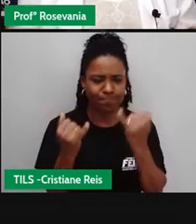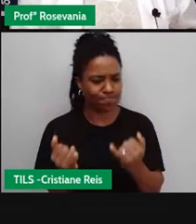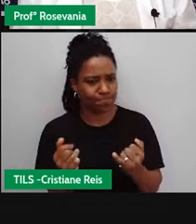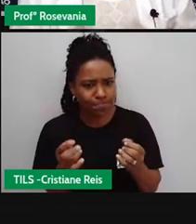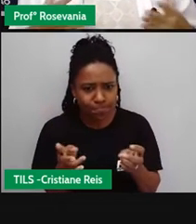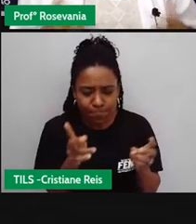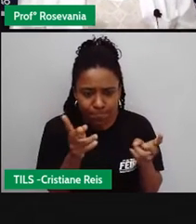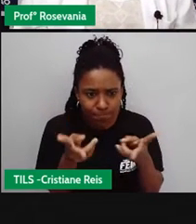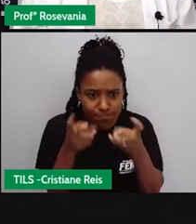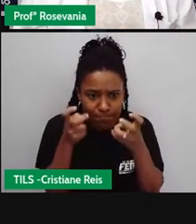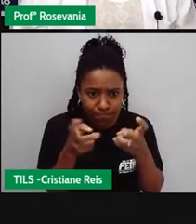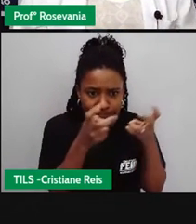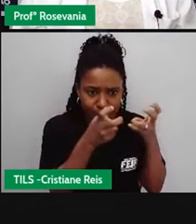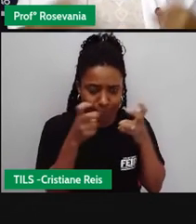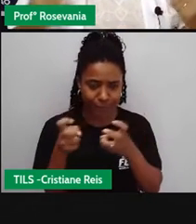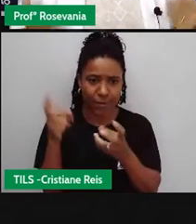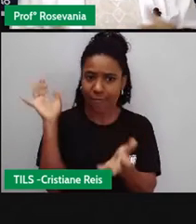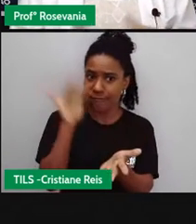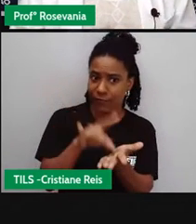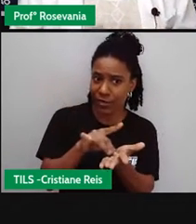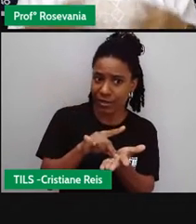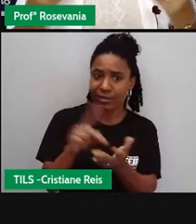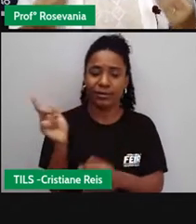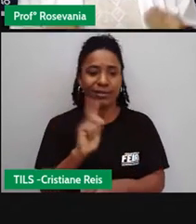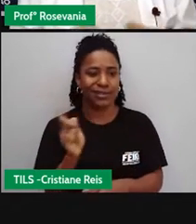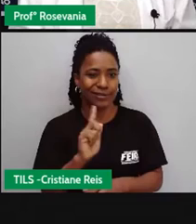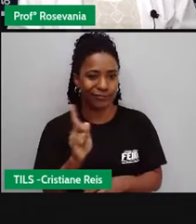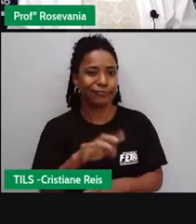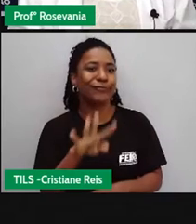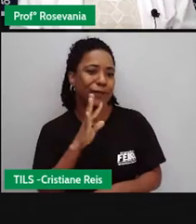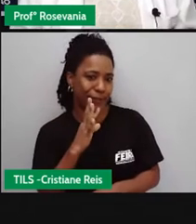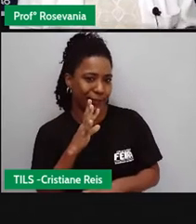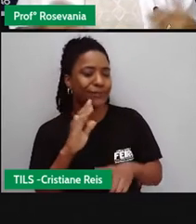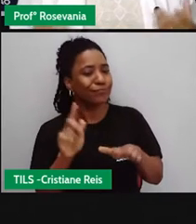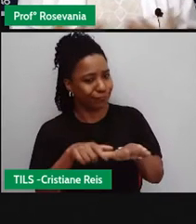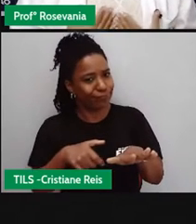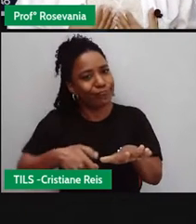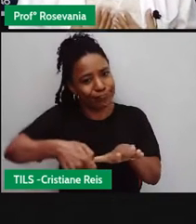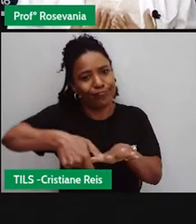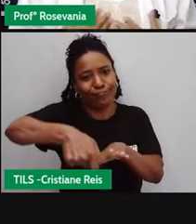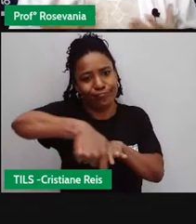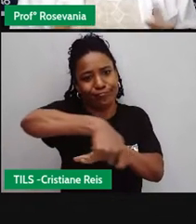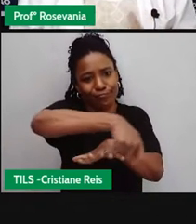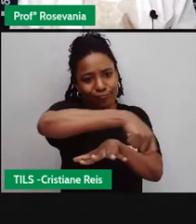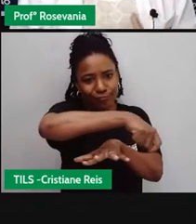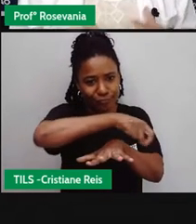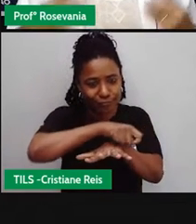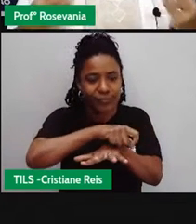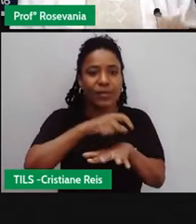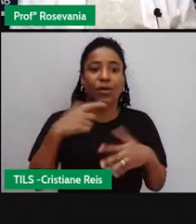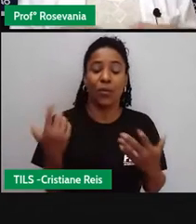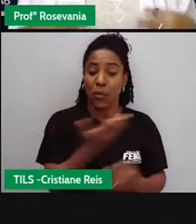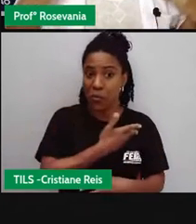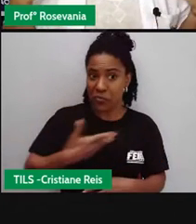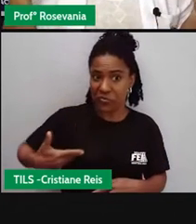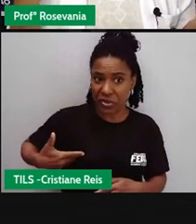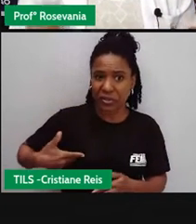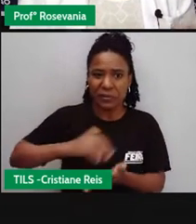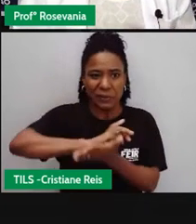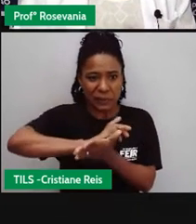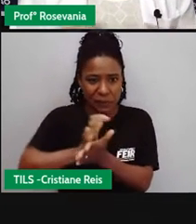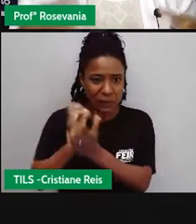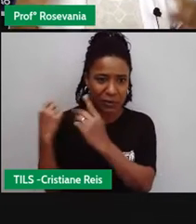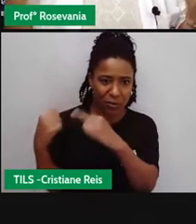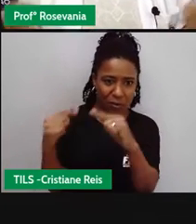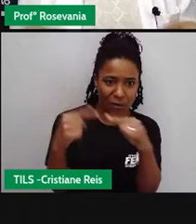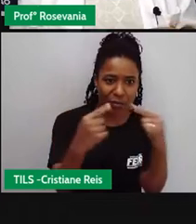informações, elas são verdadeiras. São as famosas fake news, e que tem destruído os governos, tem que destruído as